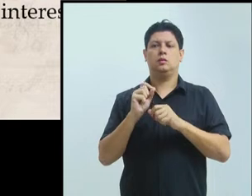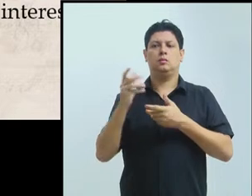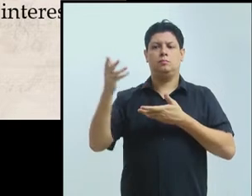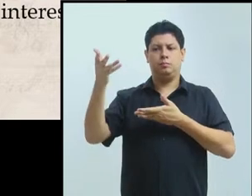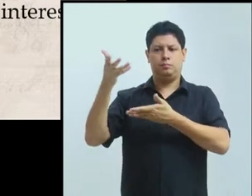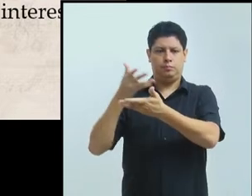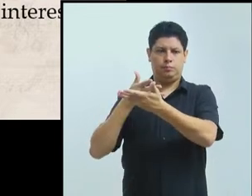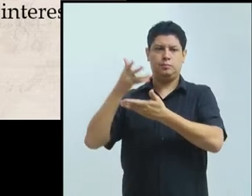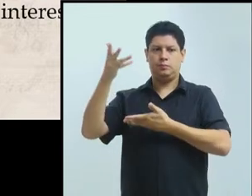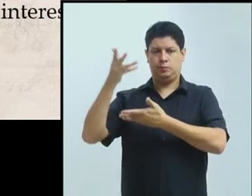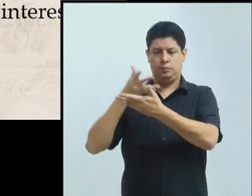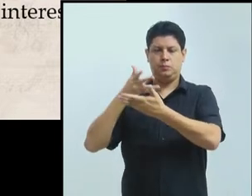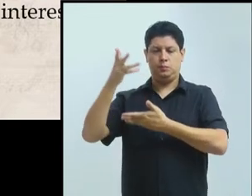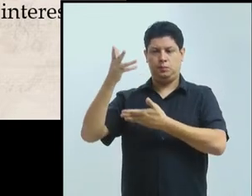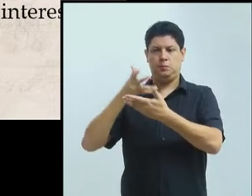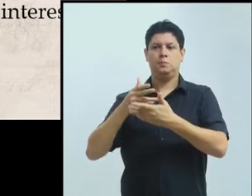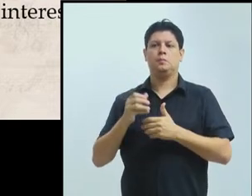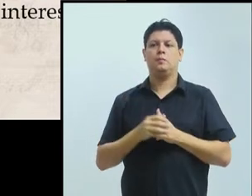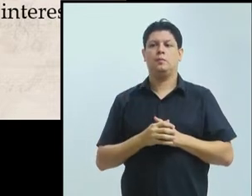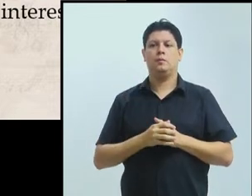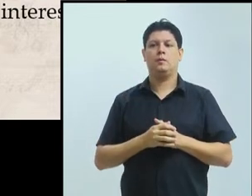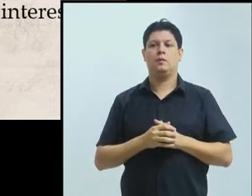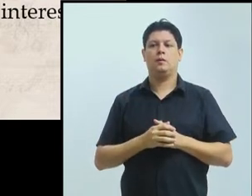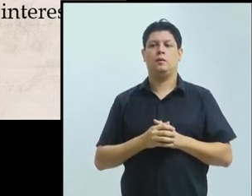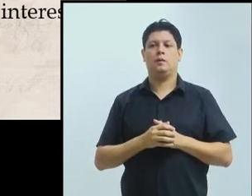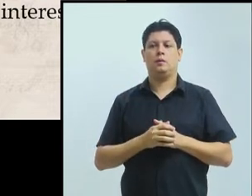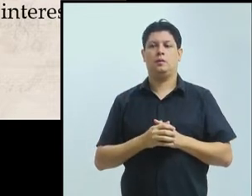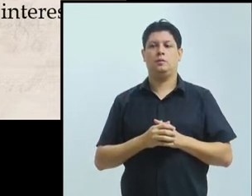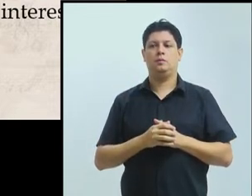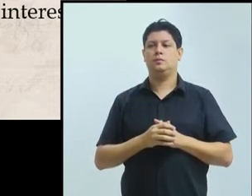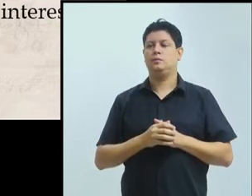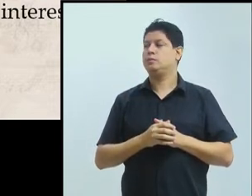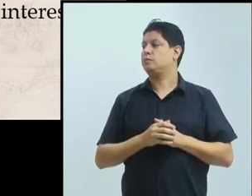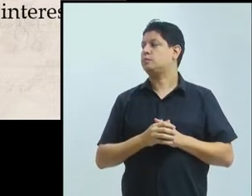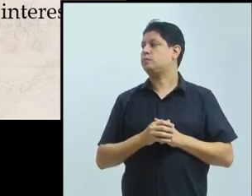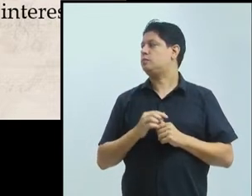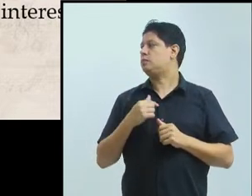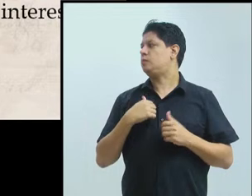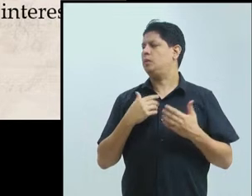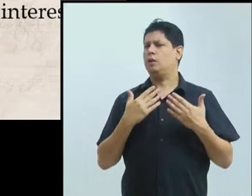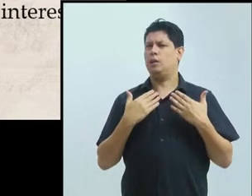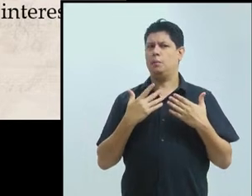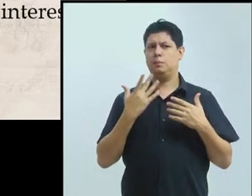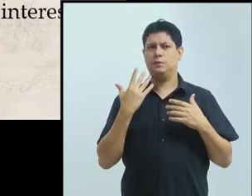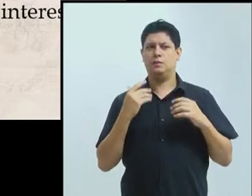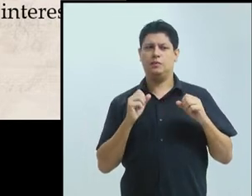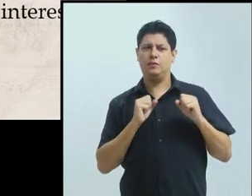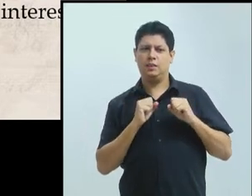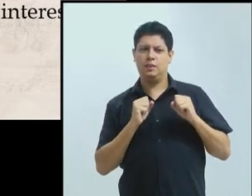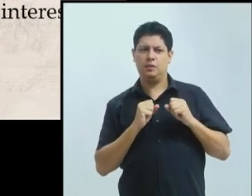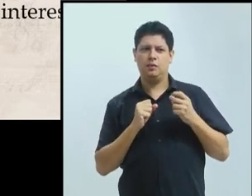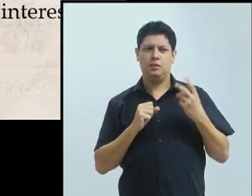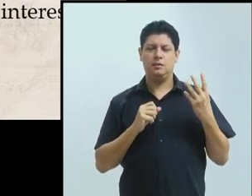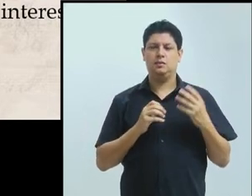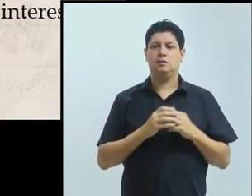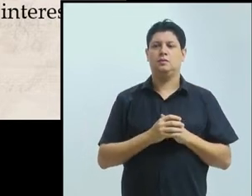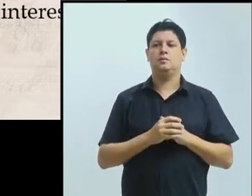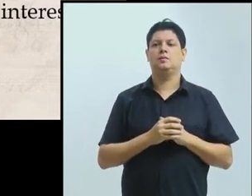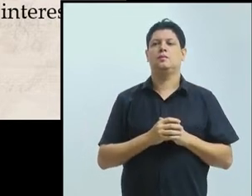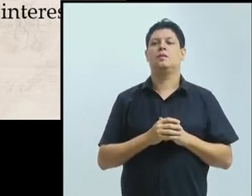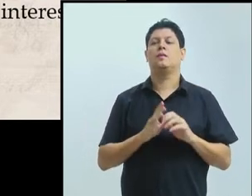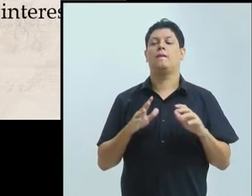que... Eu estou morrendo de calor e o povo está morrendo de frio. Então,